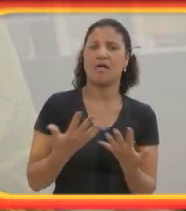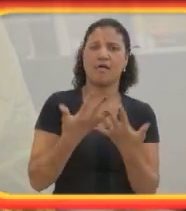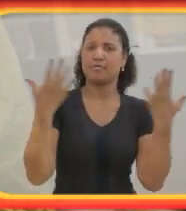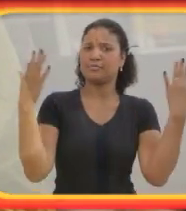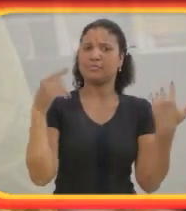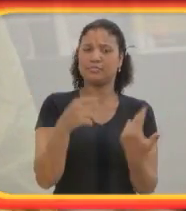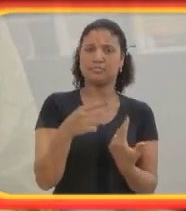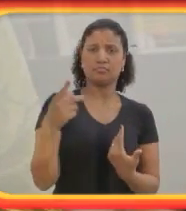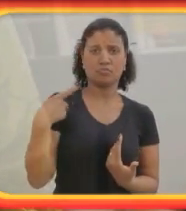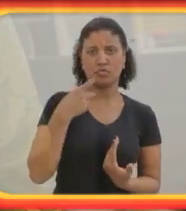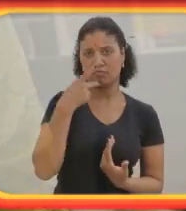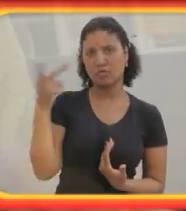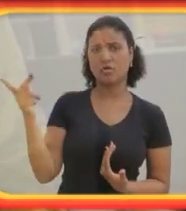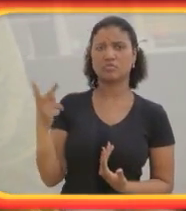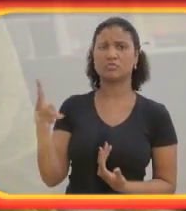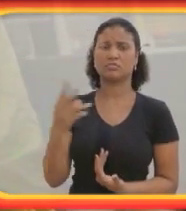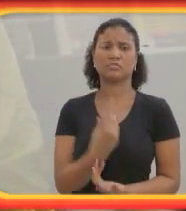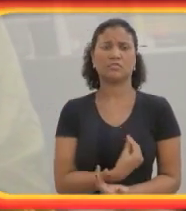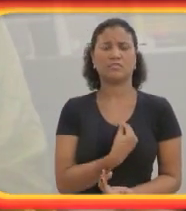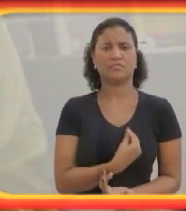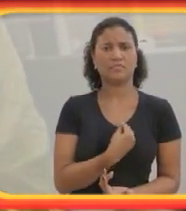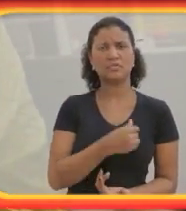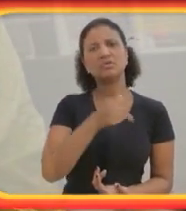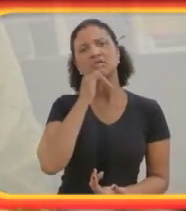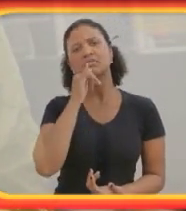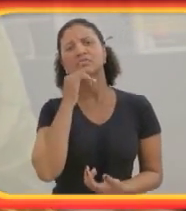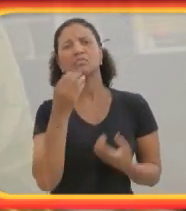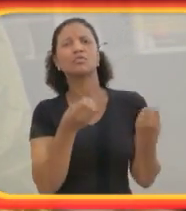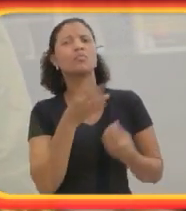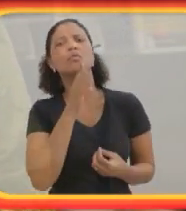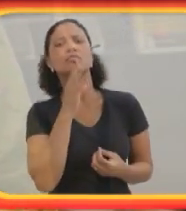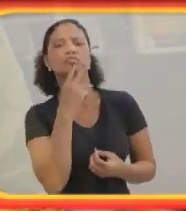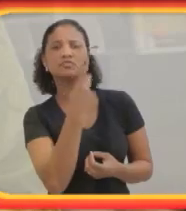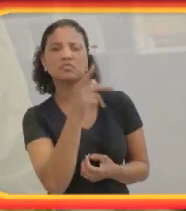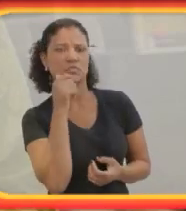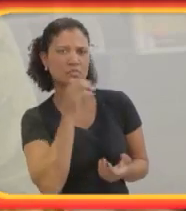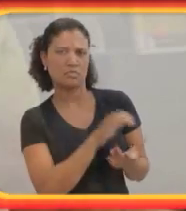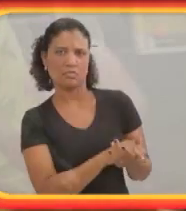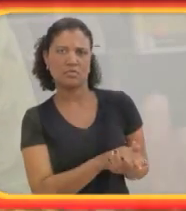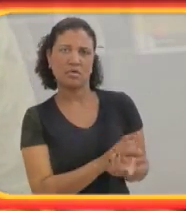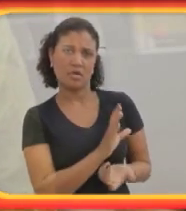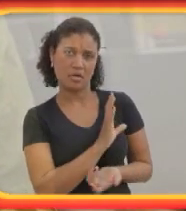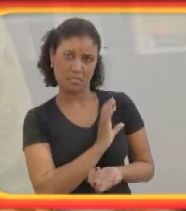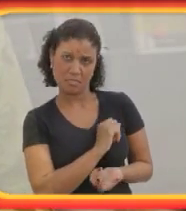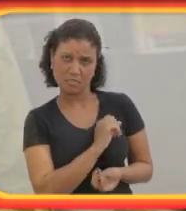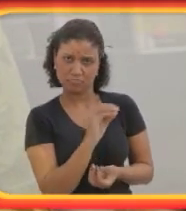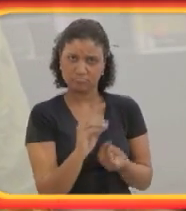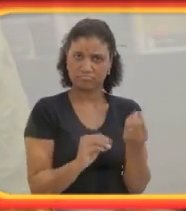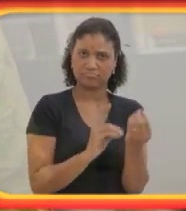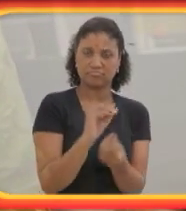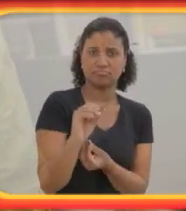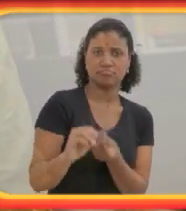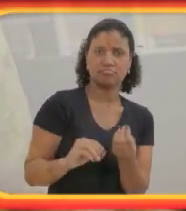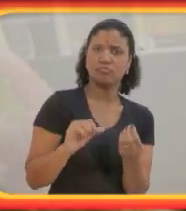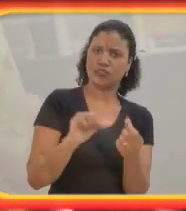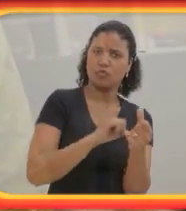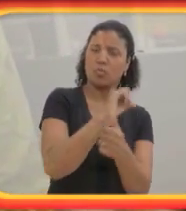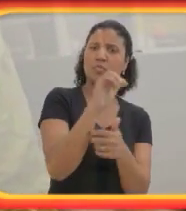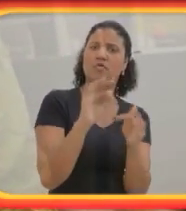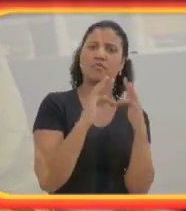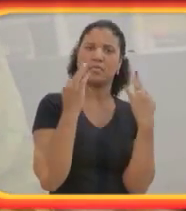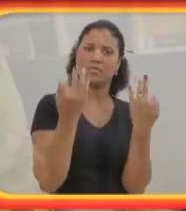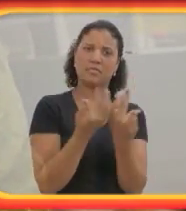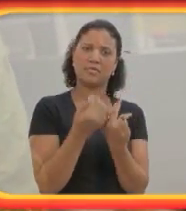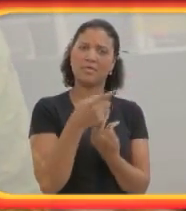Eu achei simplesmente grandioso como ele falou sobre a vida dele e se abriu, por exemplo, sobre como conheceu a mulher dele,